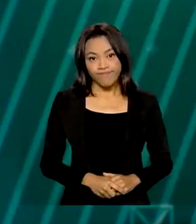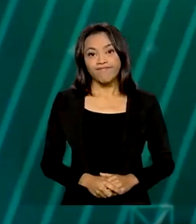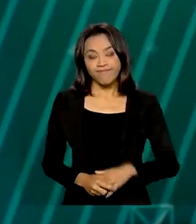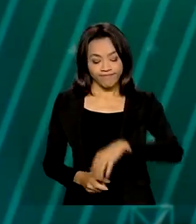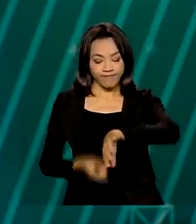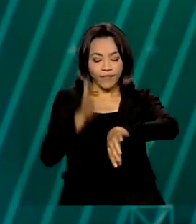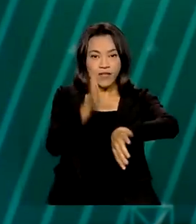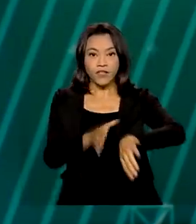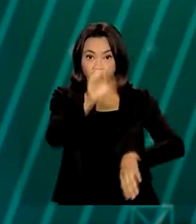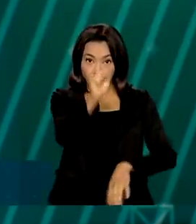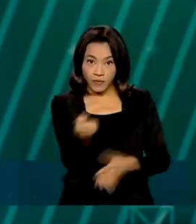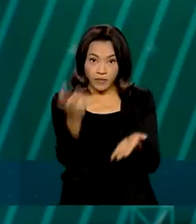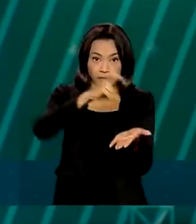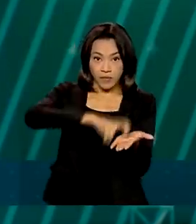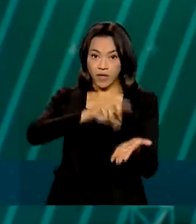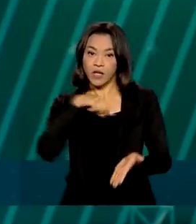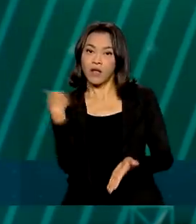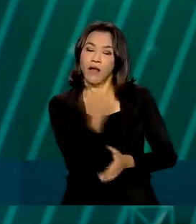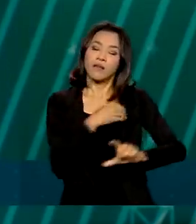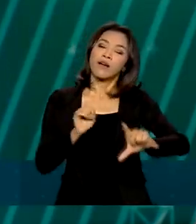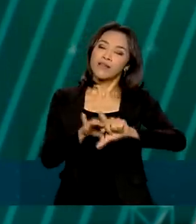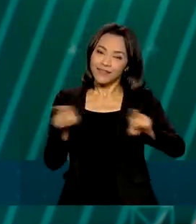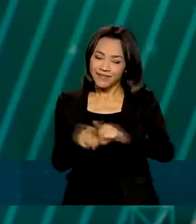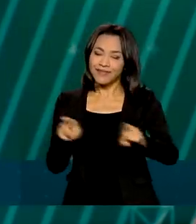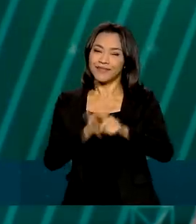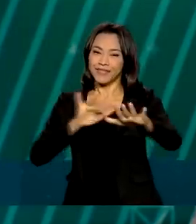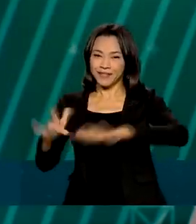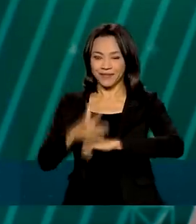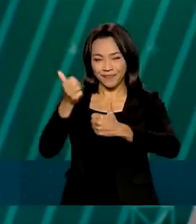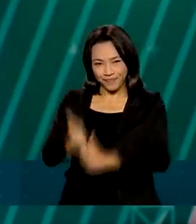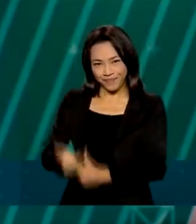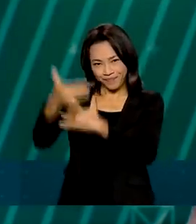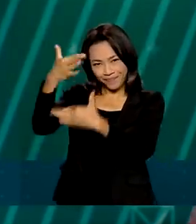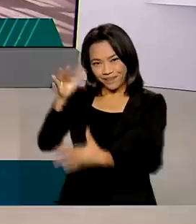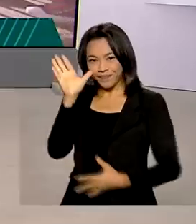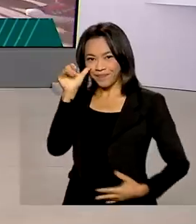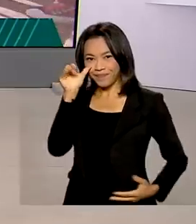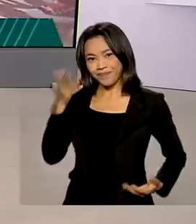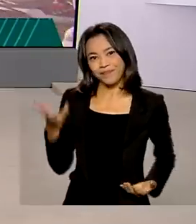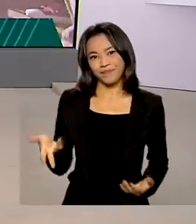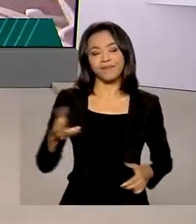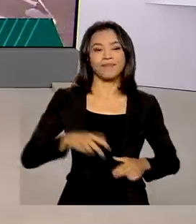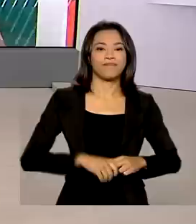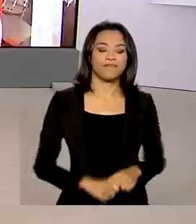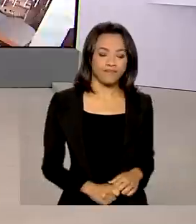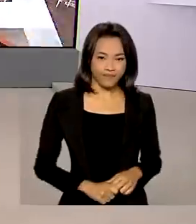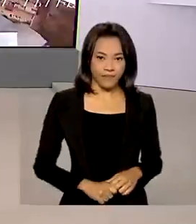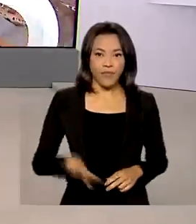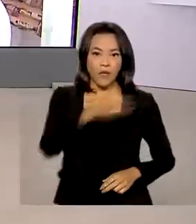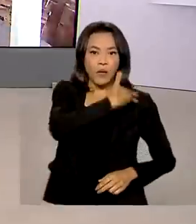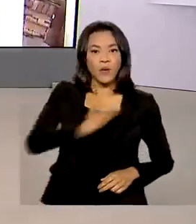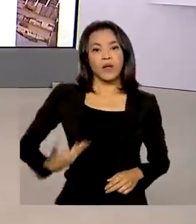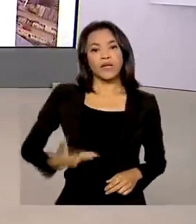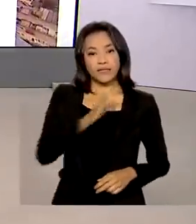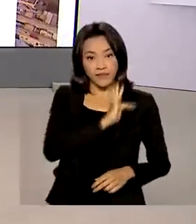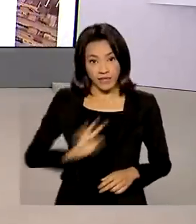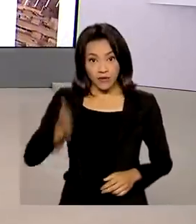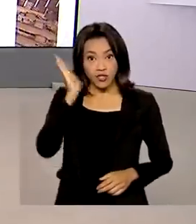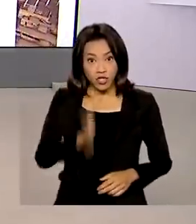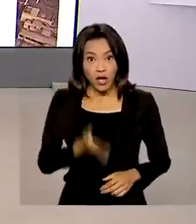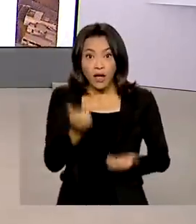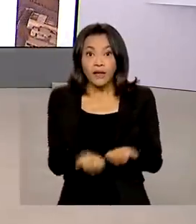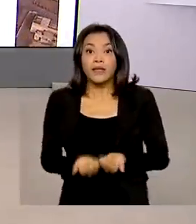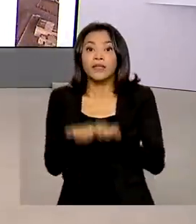Oito horas da manhã, estamos ao vivo também pelas redes sociais. O governo federal entregou a travessia